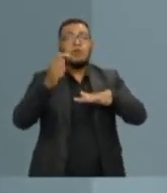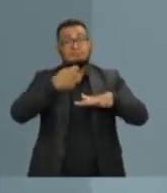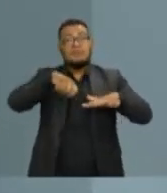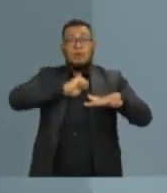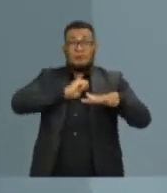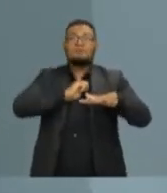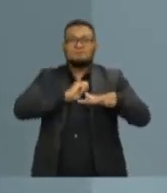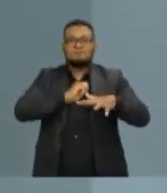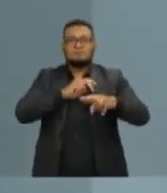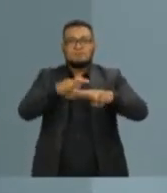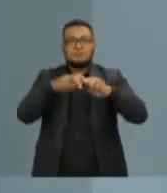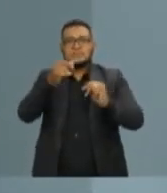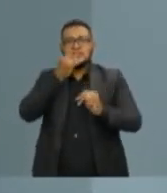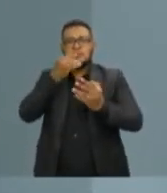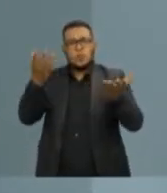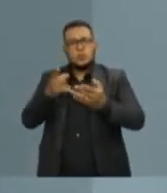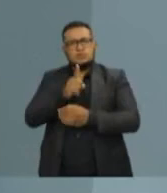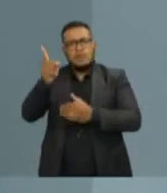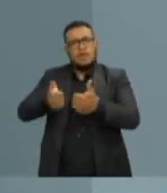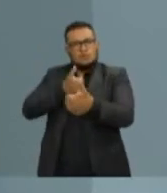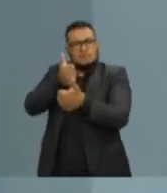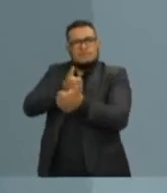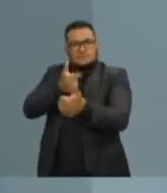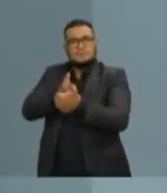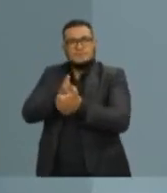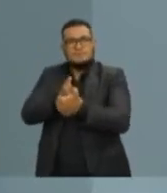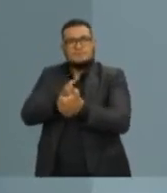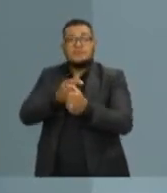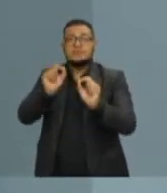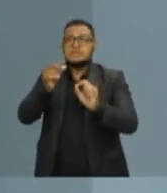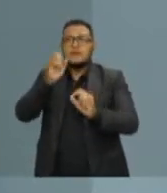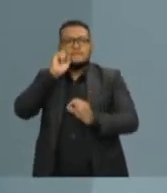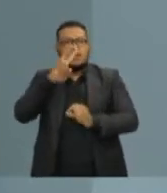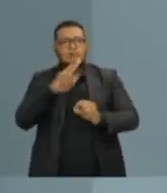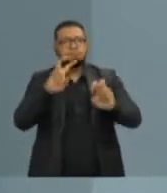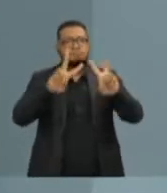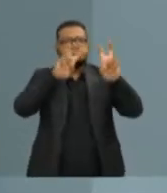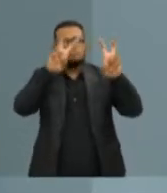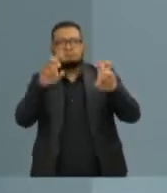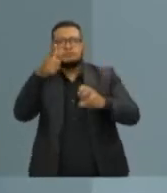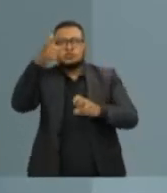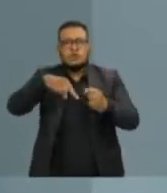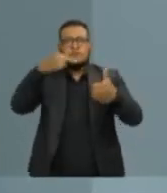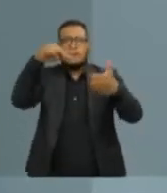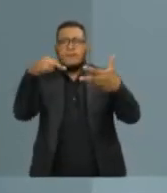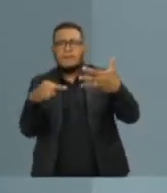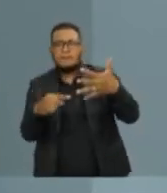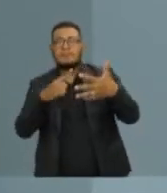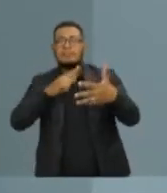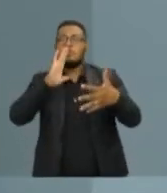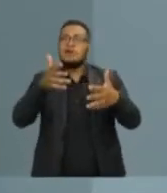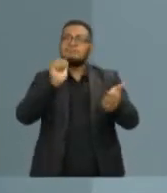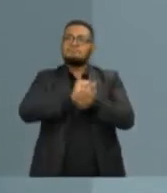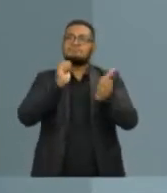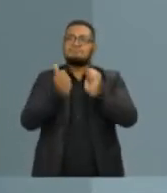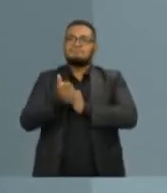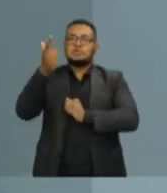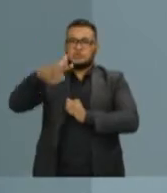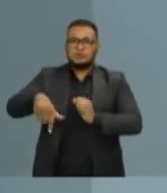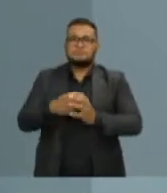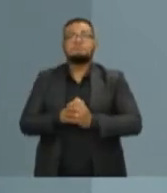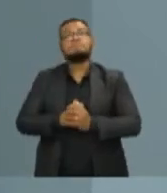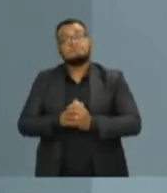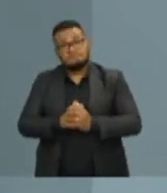hoje do Tribunal Regional Eleitoral no final da tarde e a decisão foi revista pela corte, ela já foi readequada. Isso é um fato que talvez o senhor não tenha